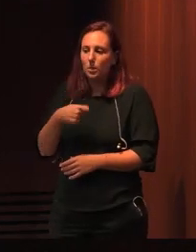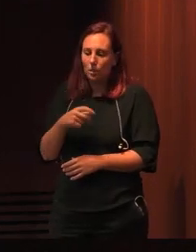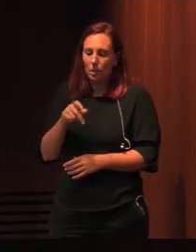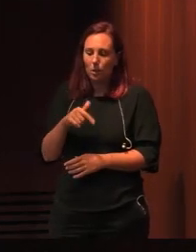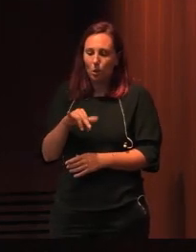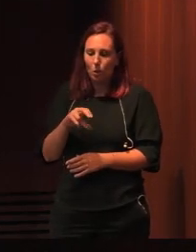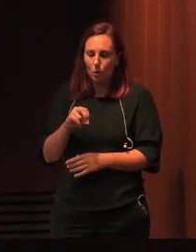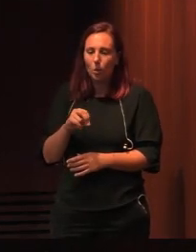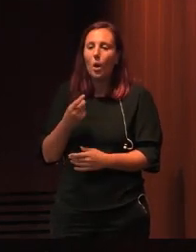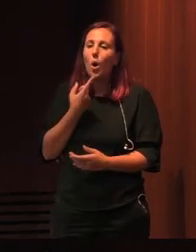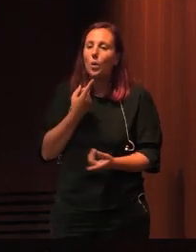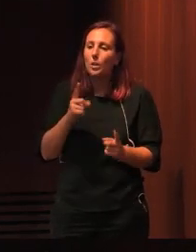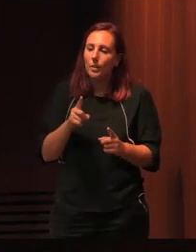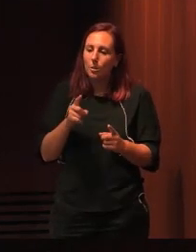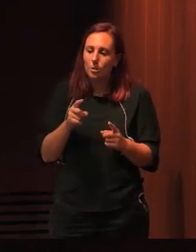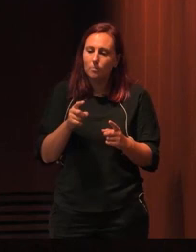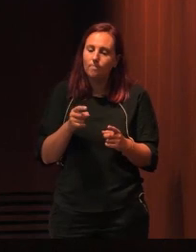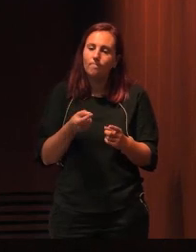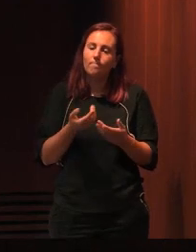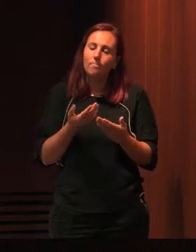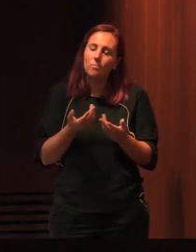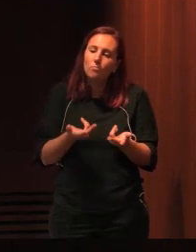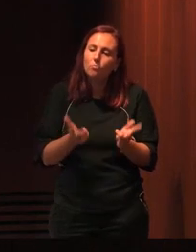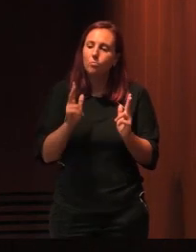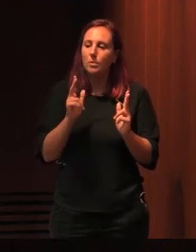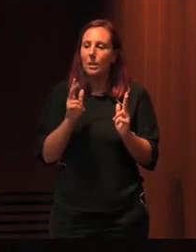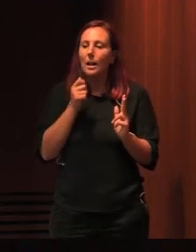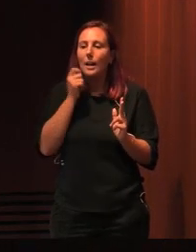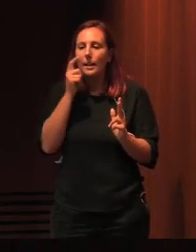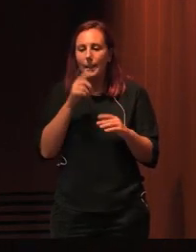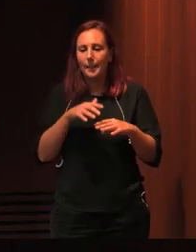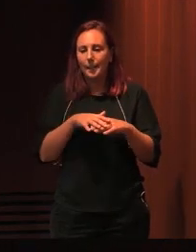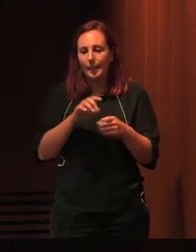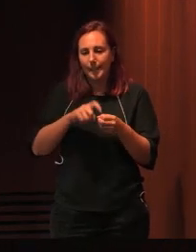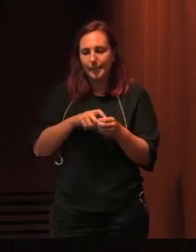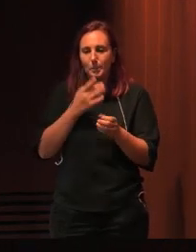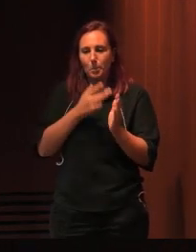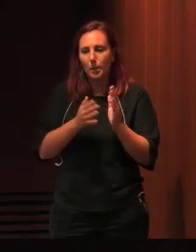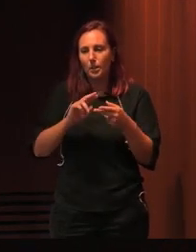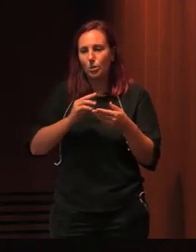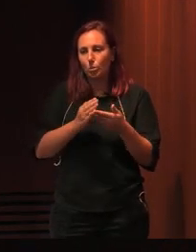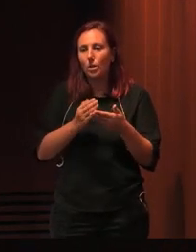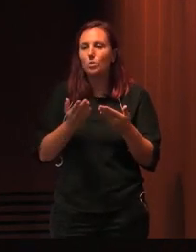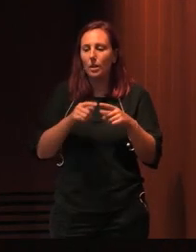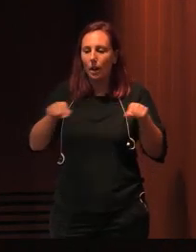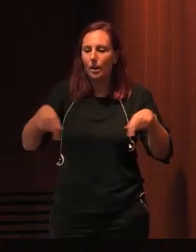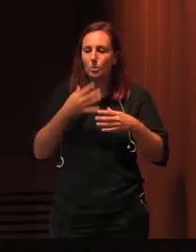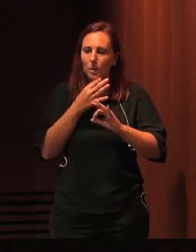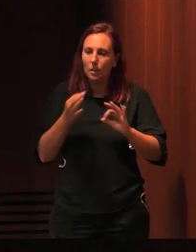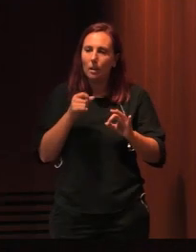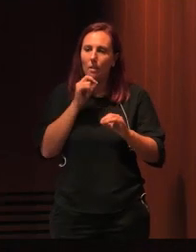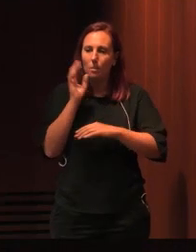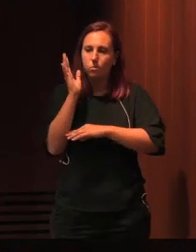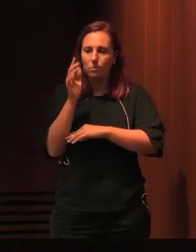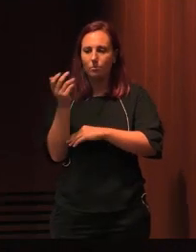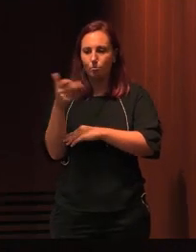Feijó, por mais uma vez, disponibilizar gentilmente à Rede de Bibliotecas Escolares estes magníficos espaços para nós realizarmos um